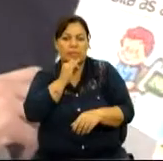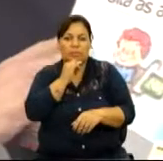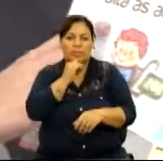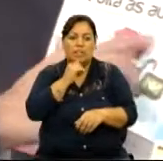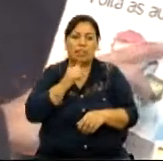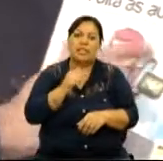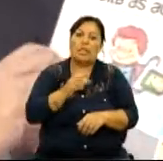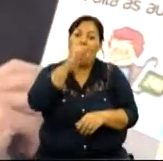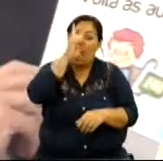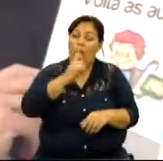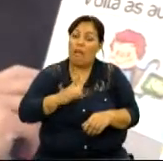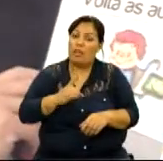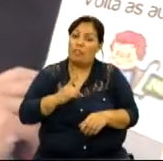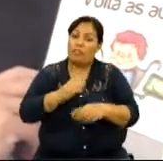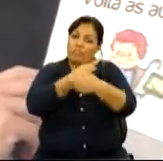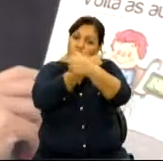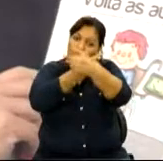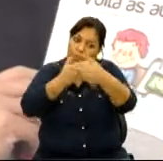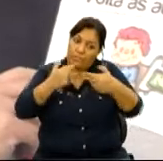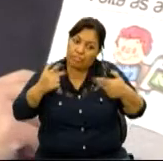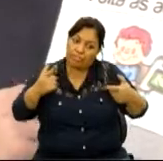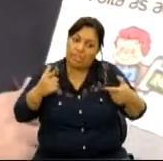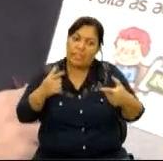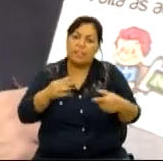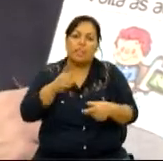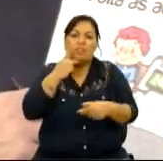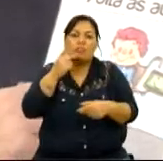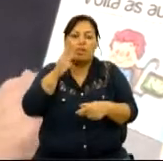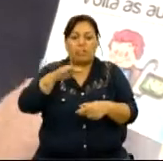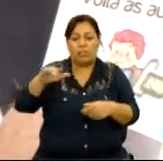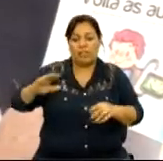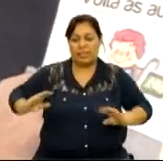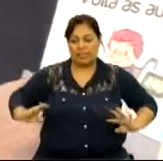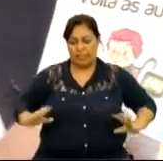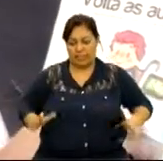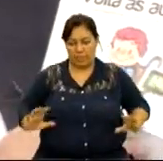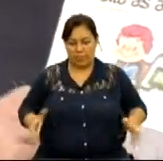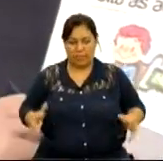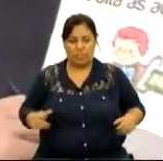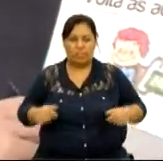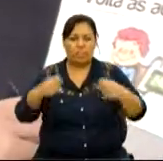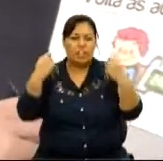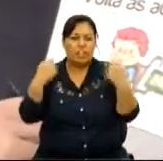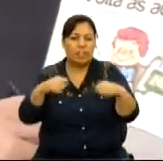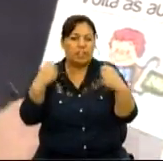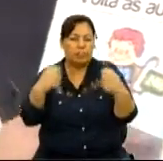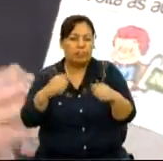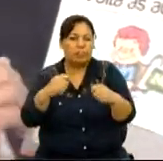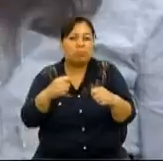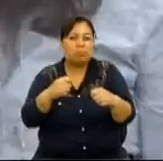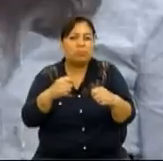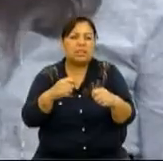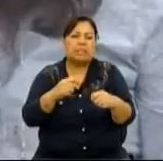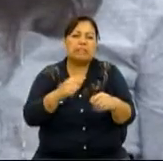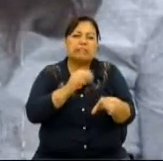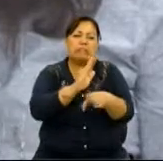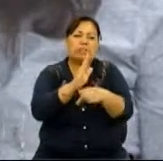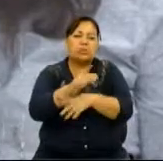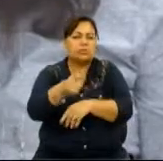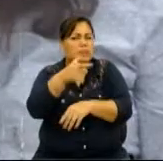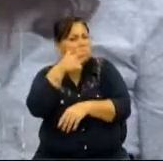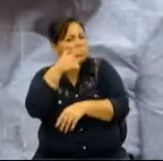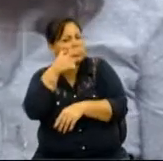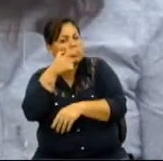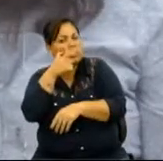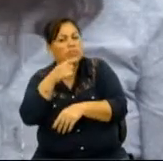exemplo, a questão da deficiência múltipla. E vai falar de uma criança que usa cadeira de rodas, que precisa de determinados